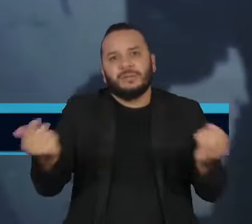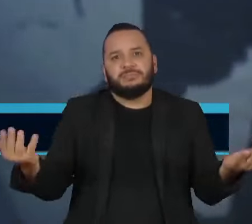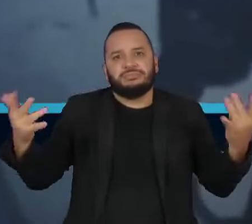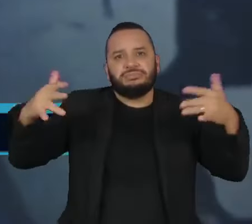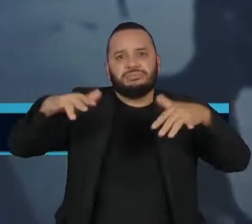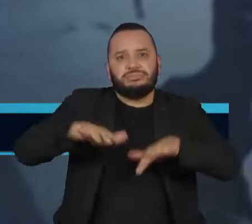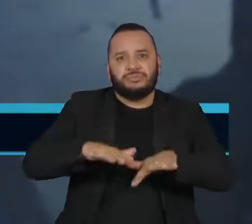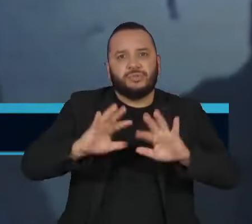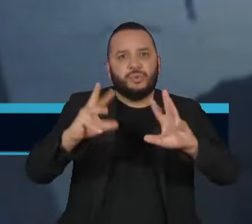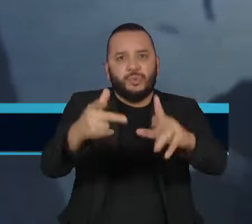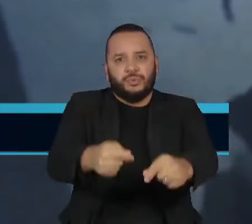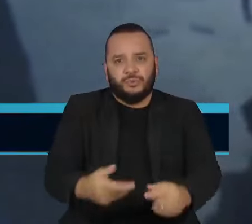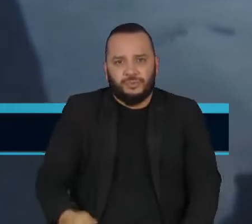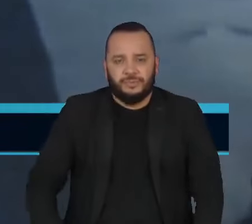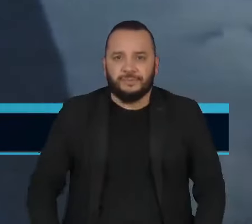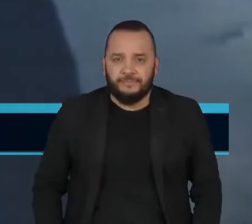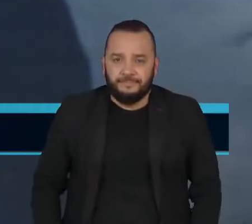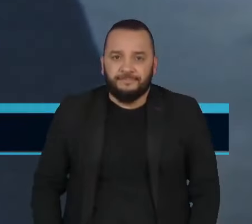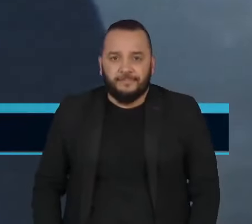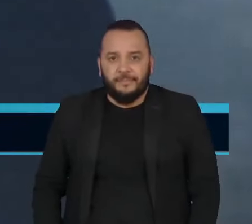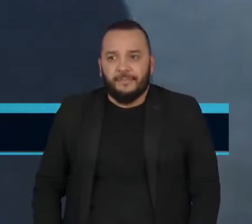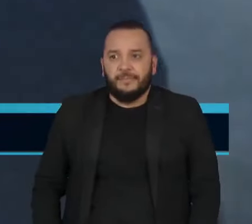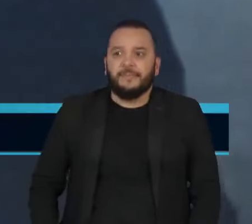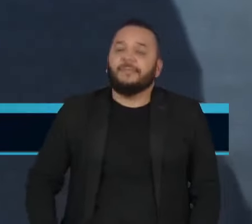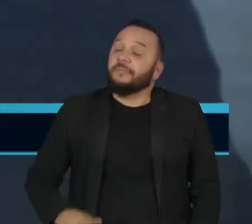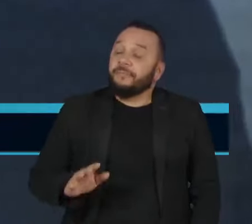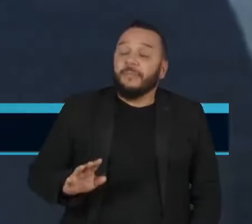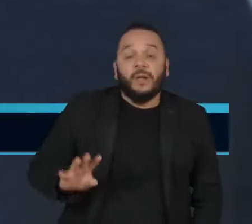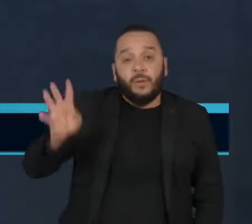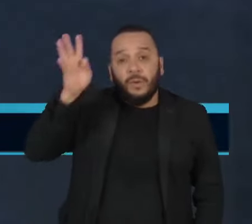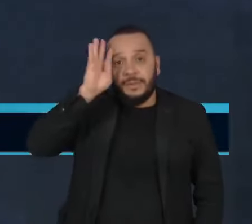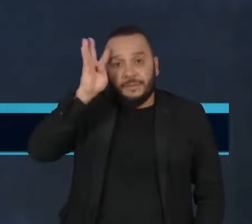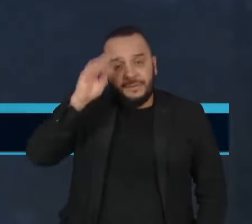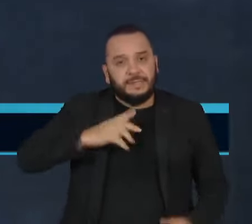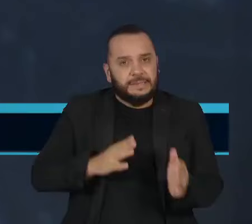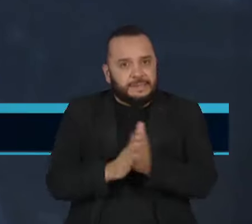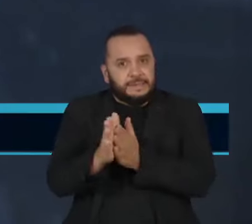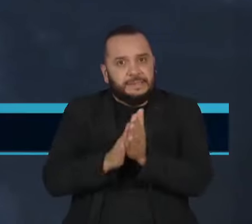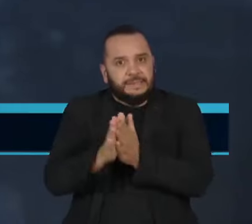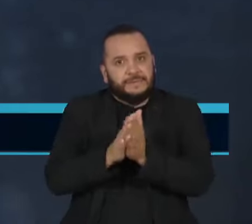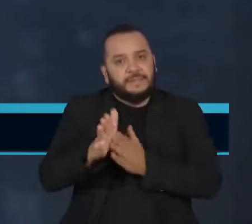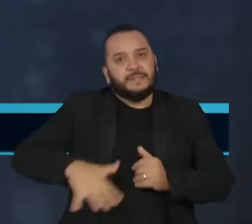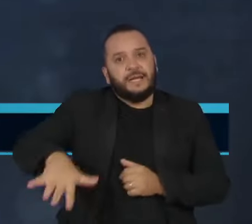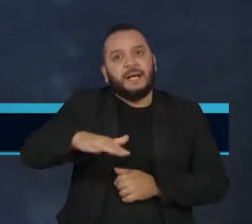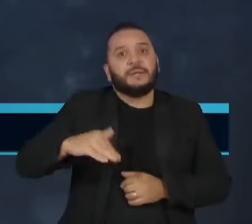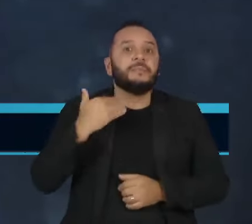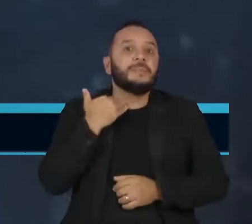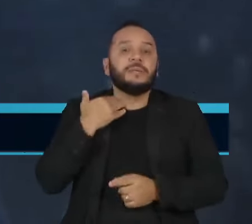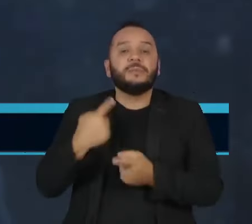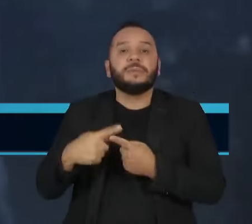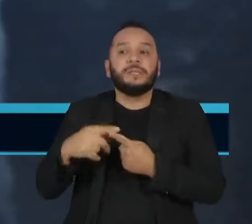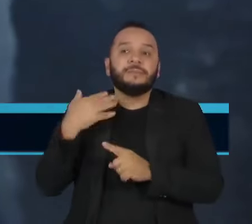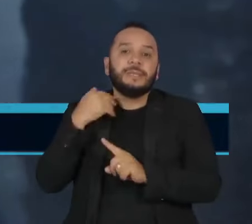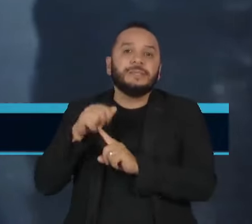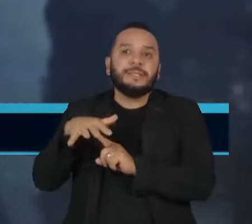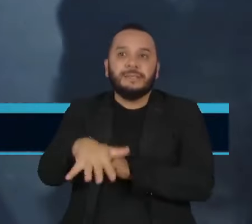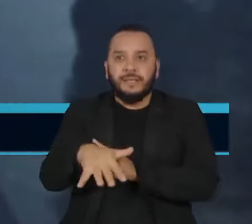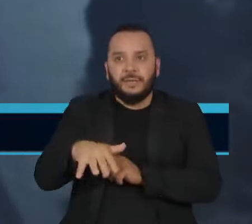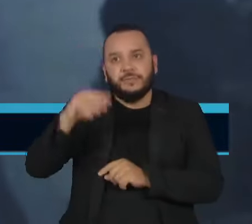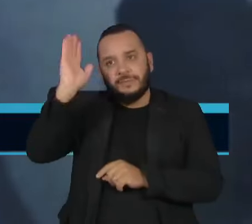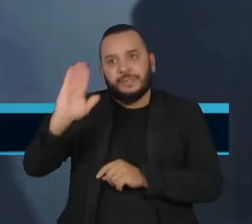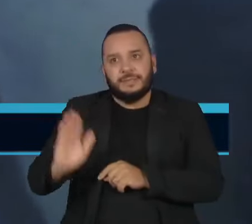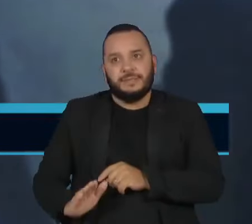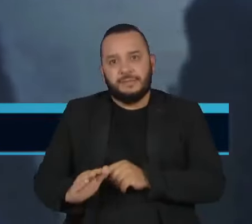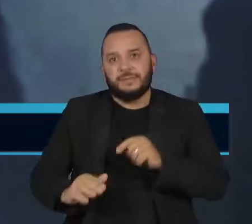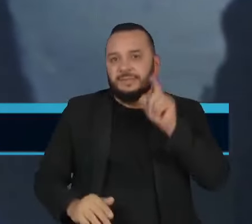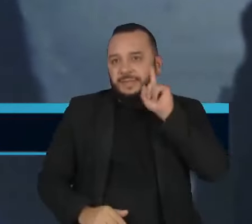E esta quarta-feira promete ser de grande expectativa no mercado financeiro. No mesmo dia, os bancos centrais do Brasil e dos Estados Unidos